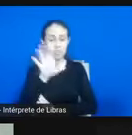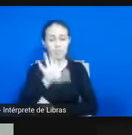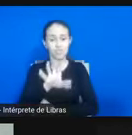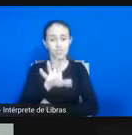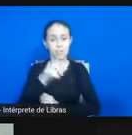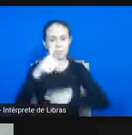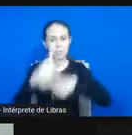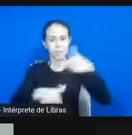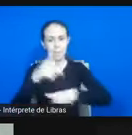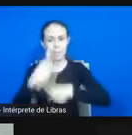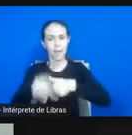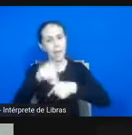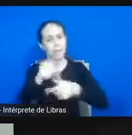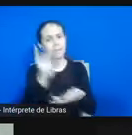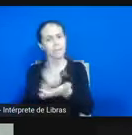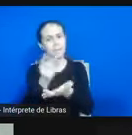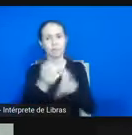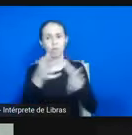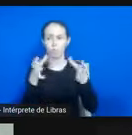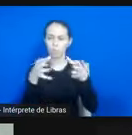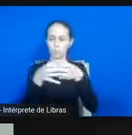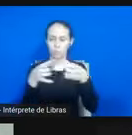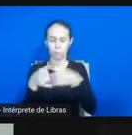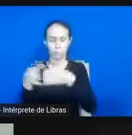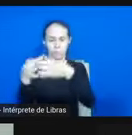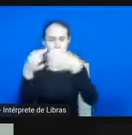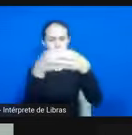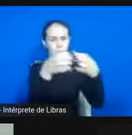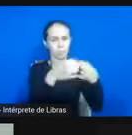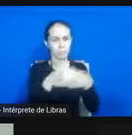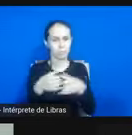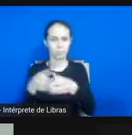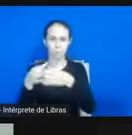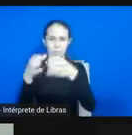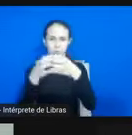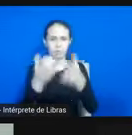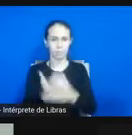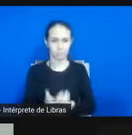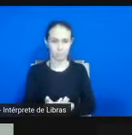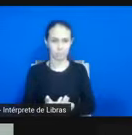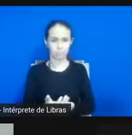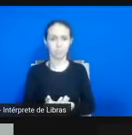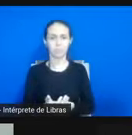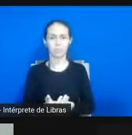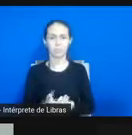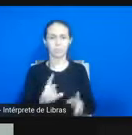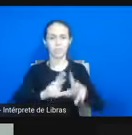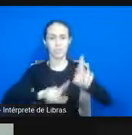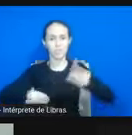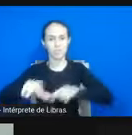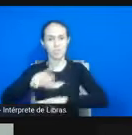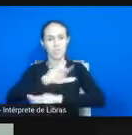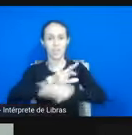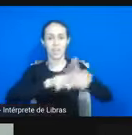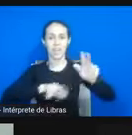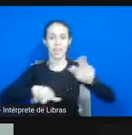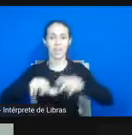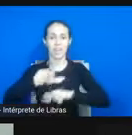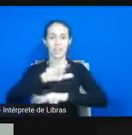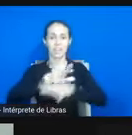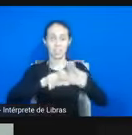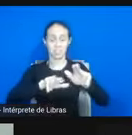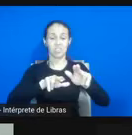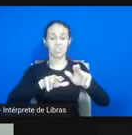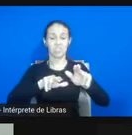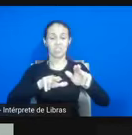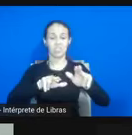investe na visualização dos muitos rostos, né? Efetivamente